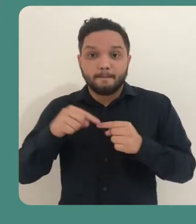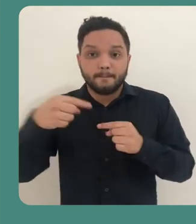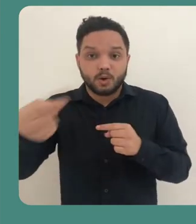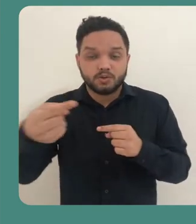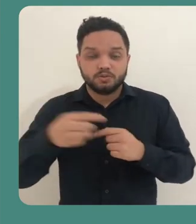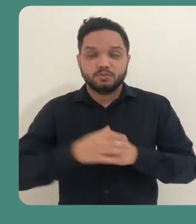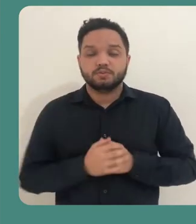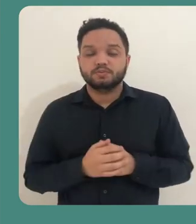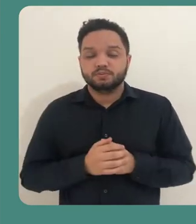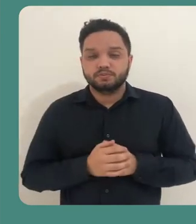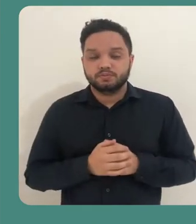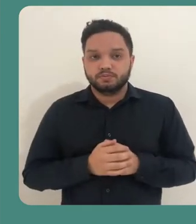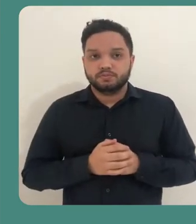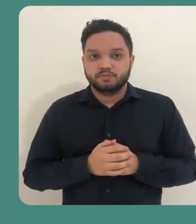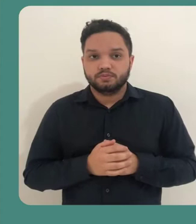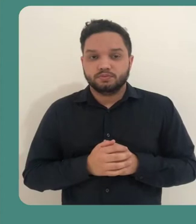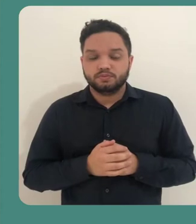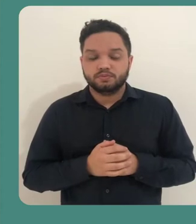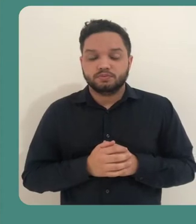Clique em Próximo.